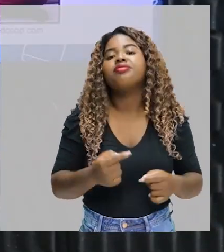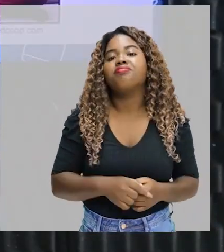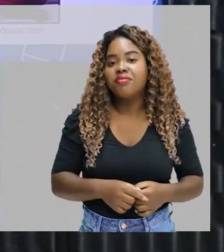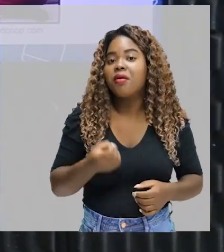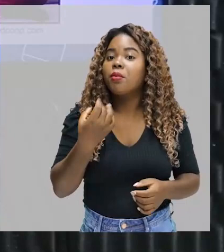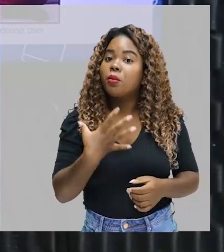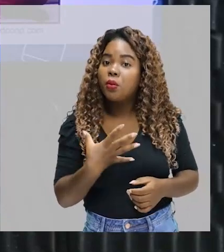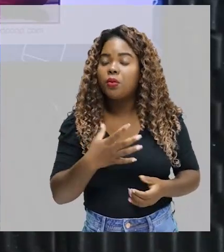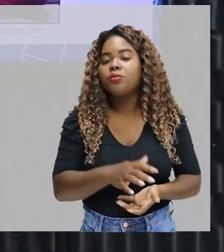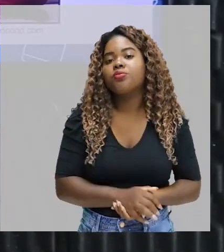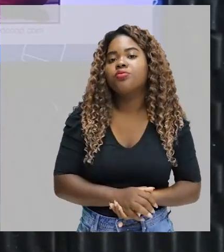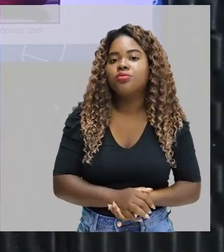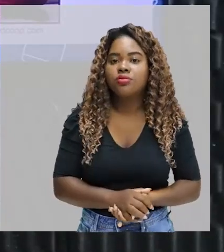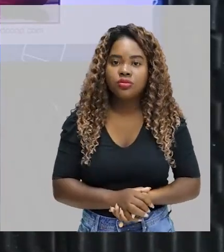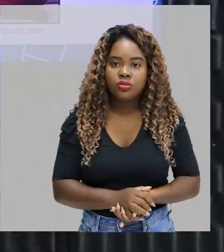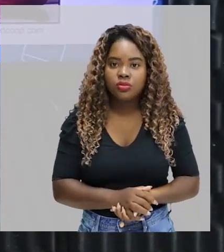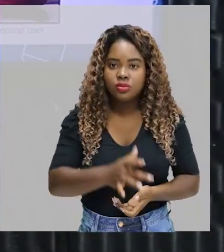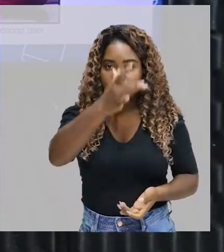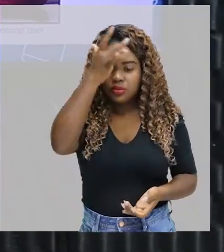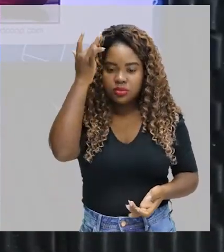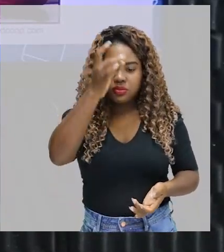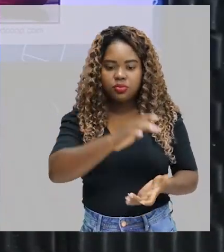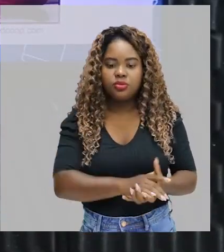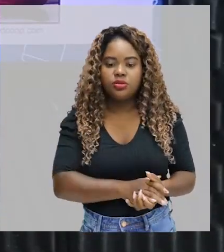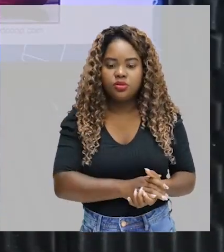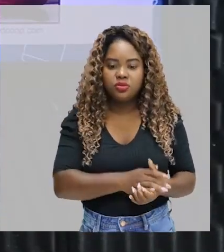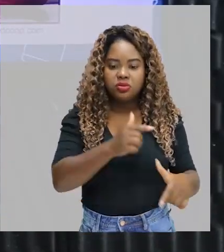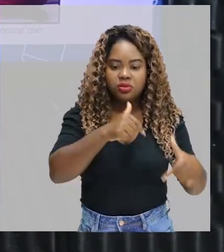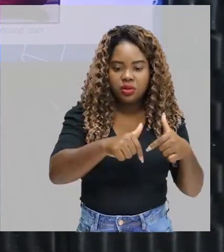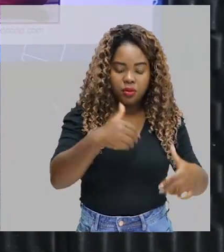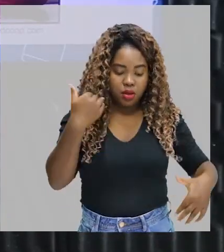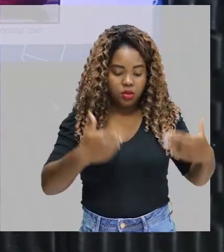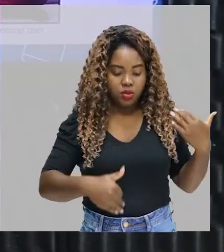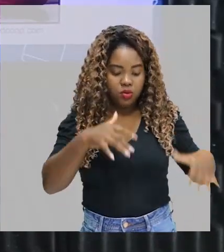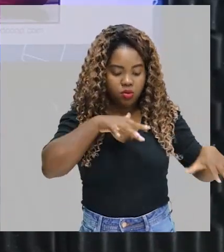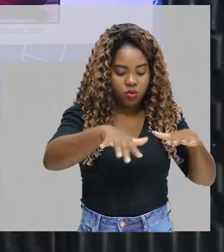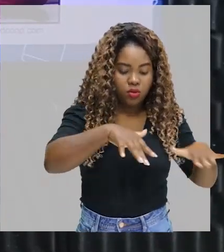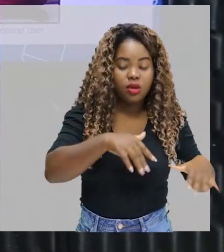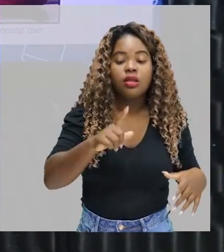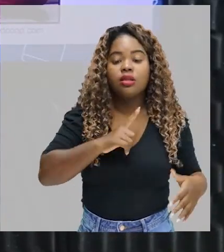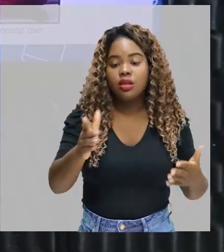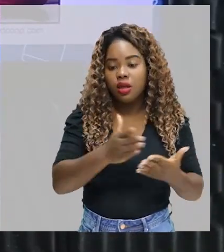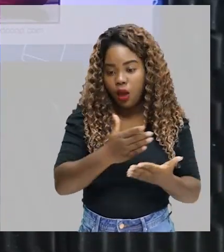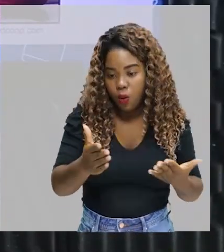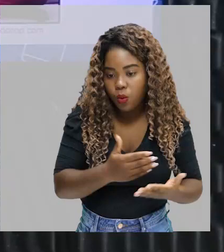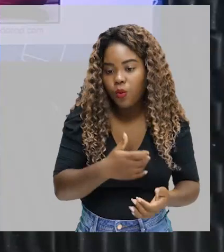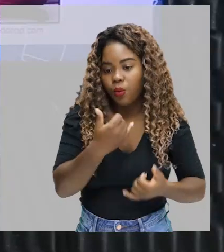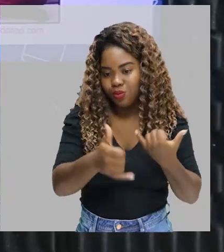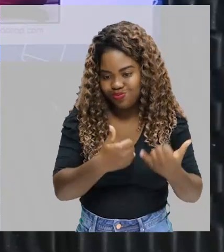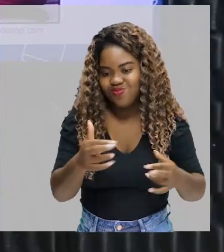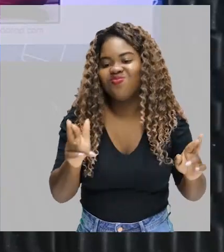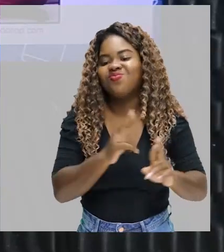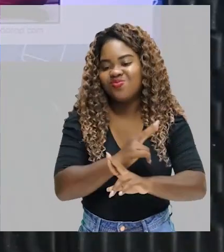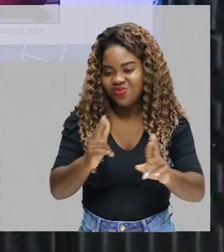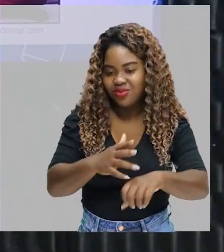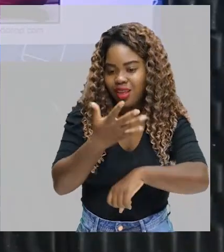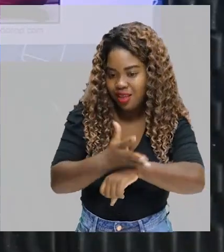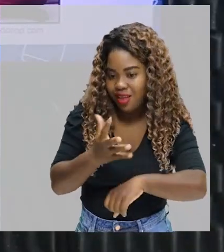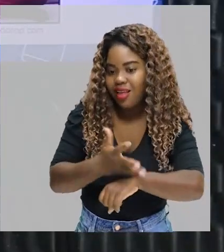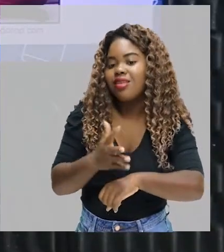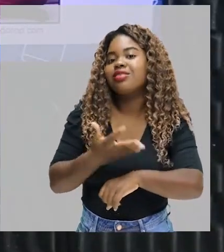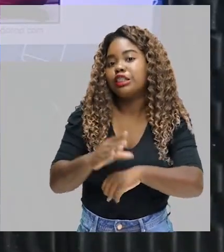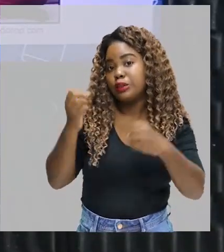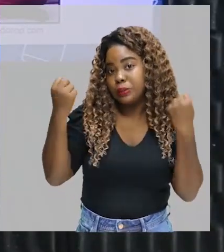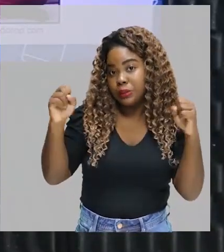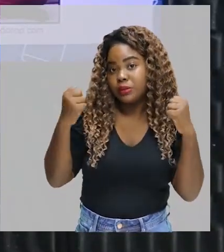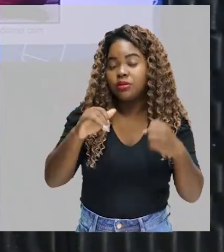a pena, às vezes, o indivíduo trabalhar ali um pouco do seu condição. Existem alguns jogos que são relacionados à prática de exercícios